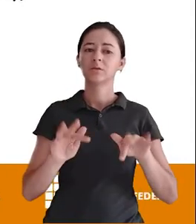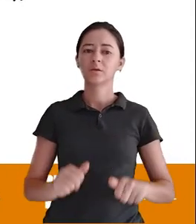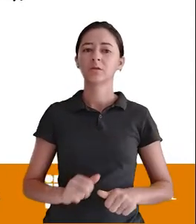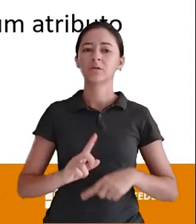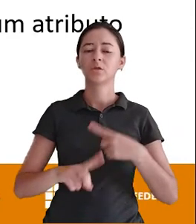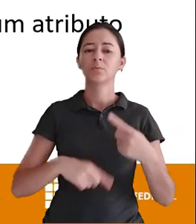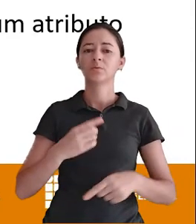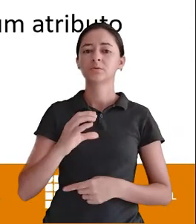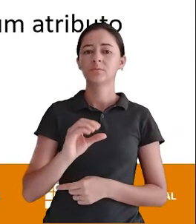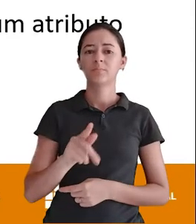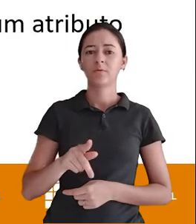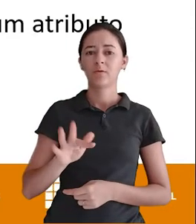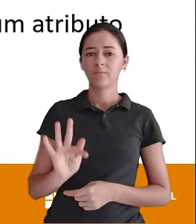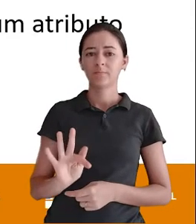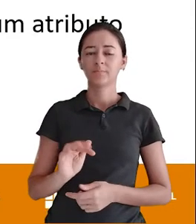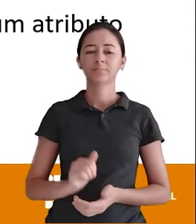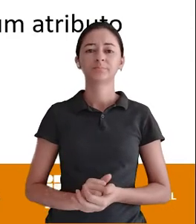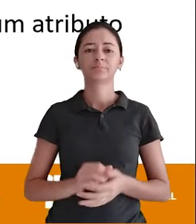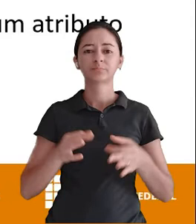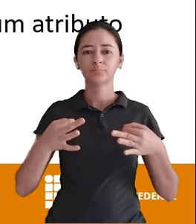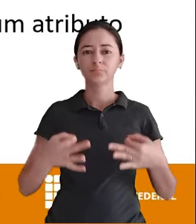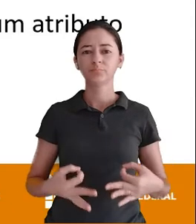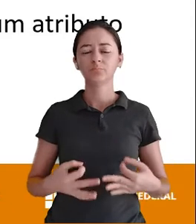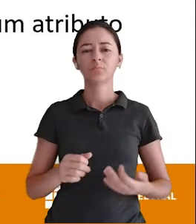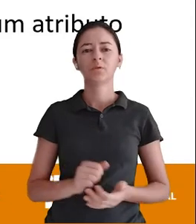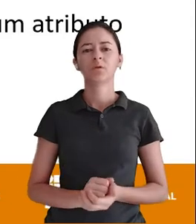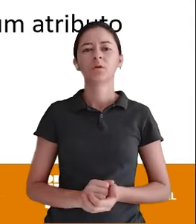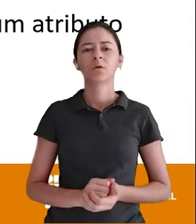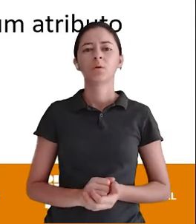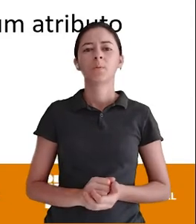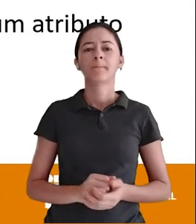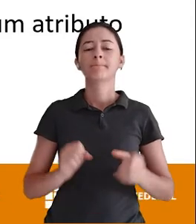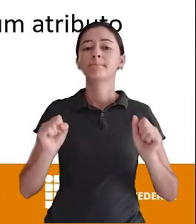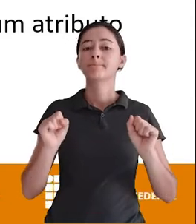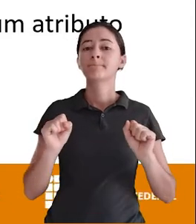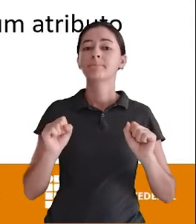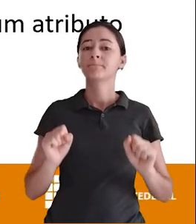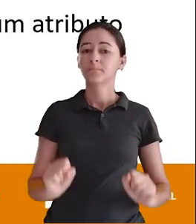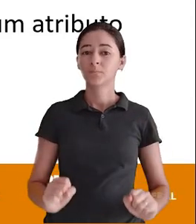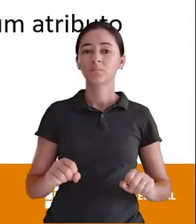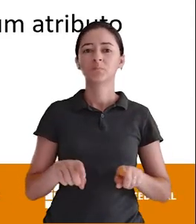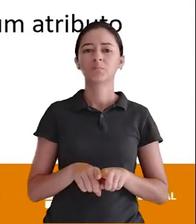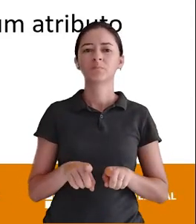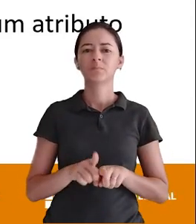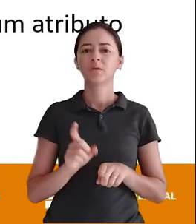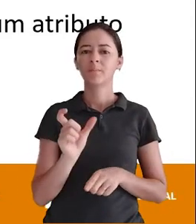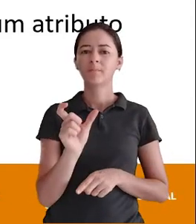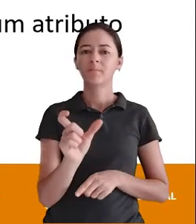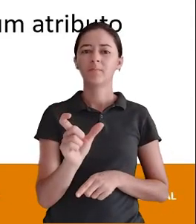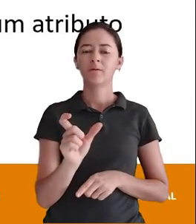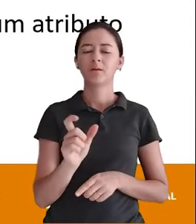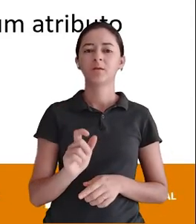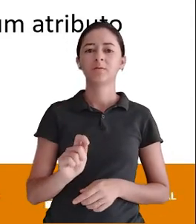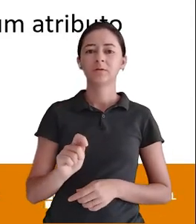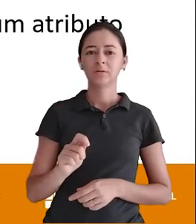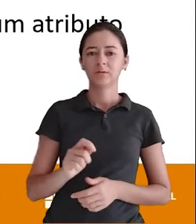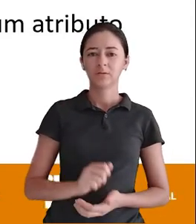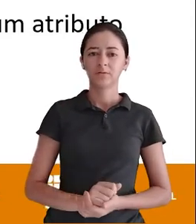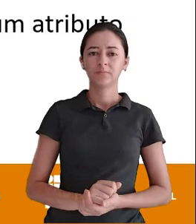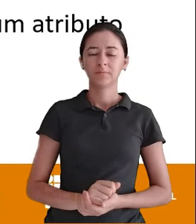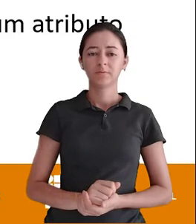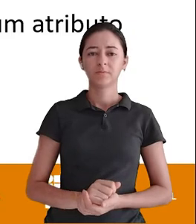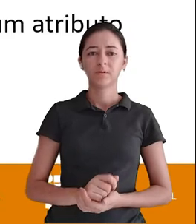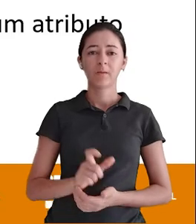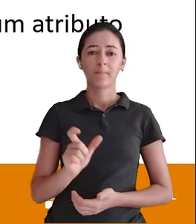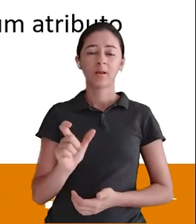Certo É possível A gente usar Palavras chaves Para a gente Posicionar Esse novo atributo